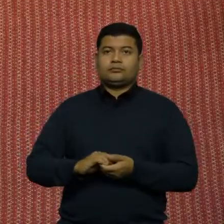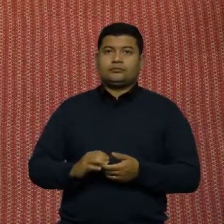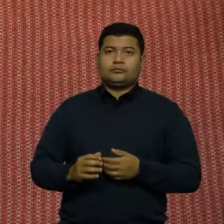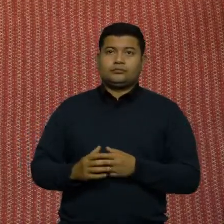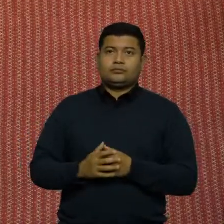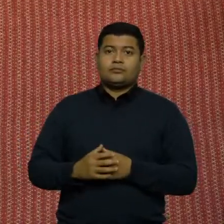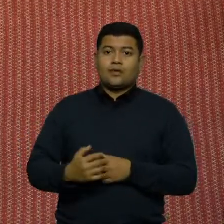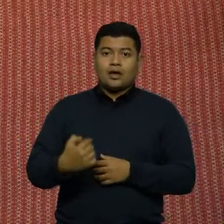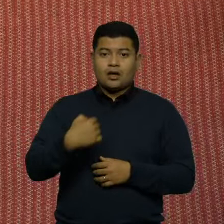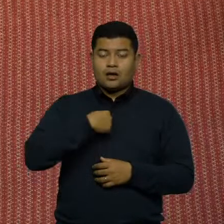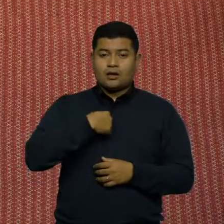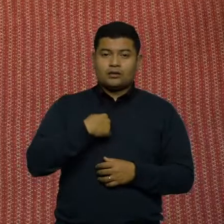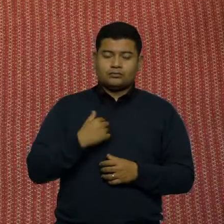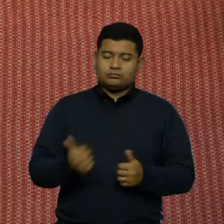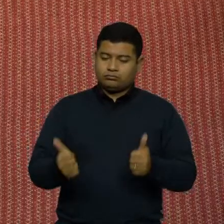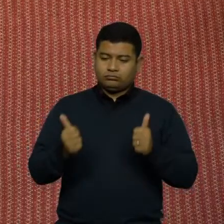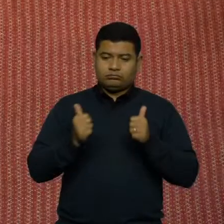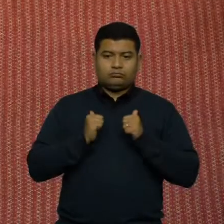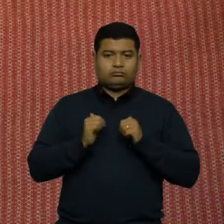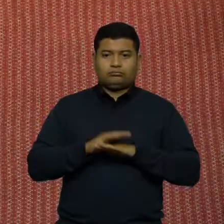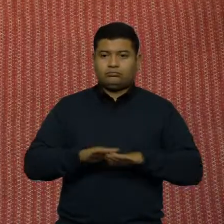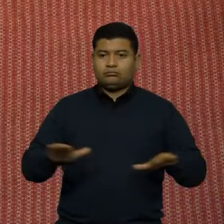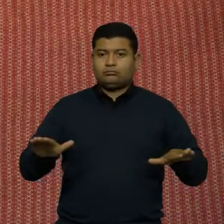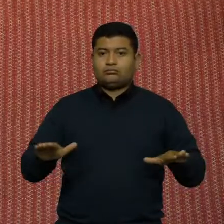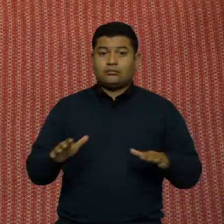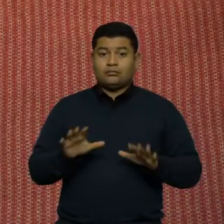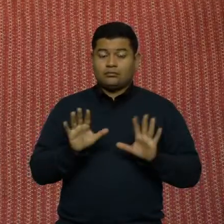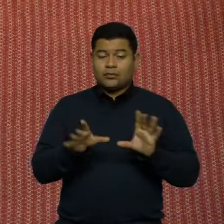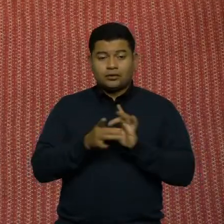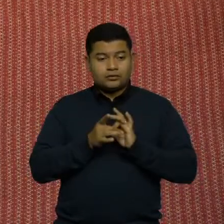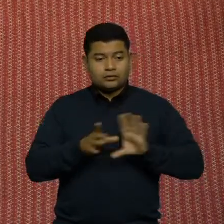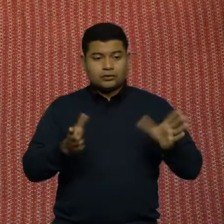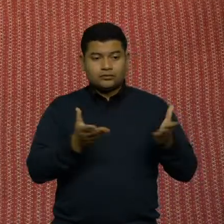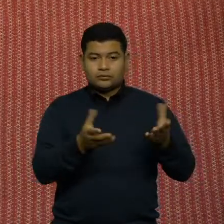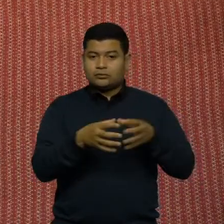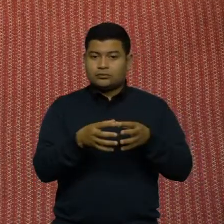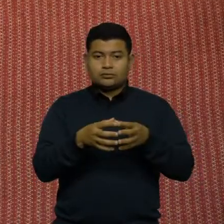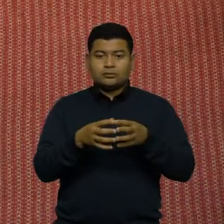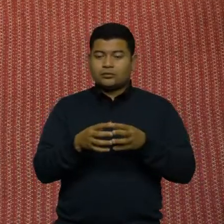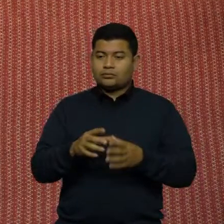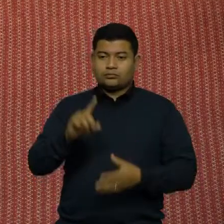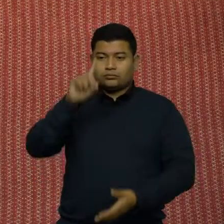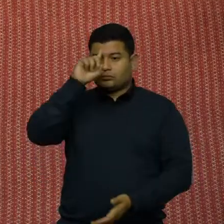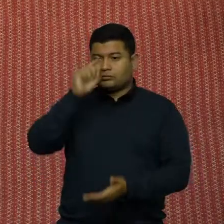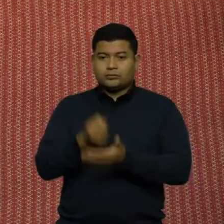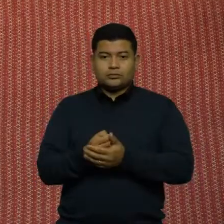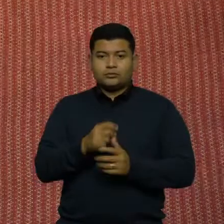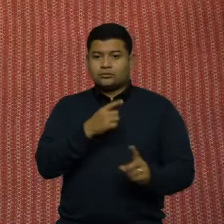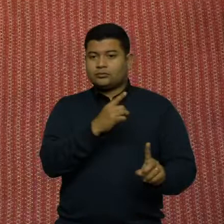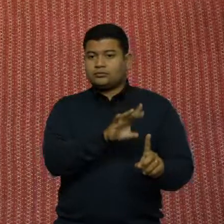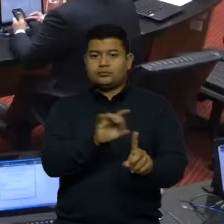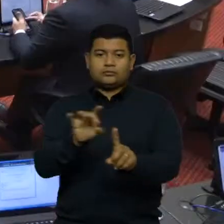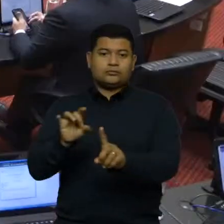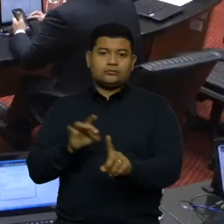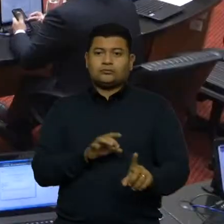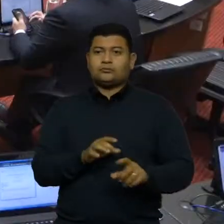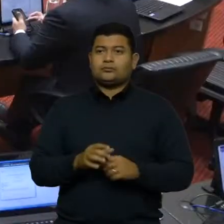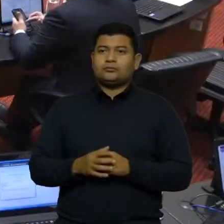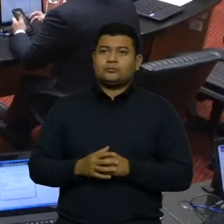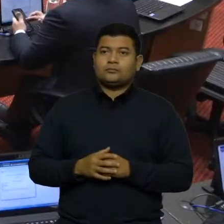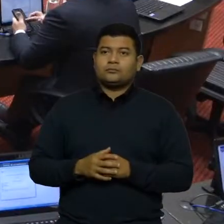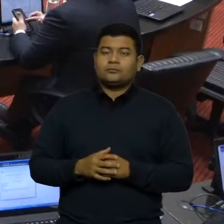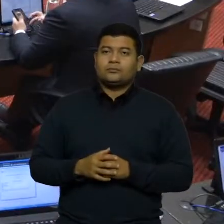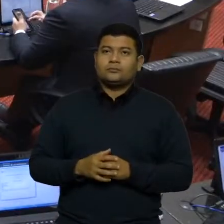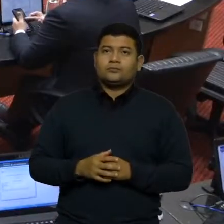eu me abstenho, mas deixo a bancada totalmente livre para fazer a opção que é melhor entender. O